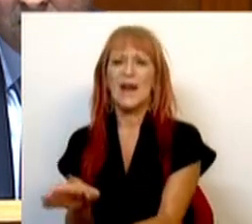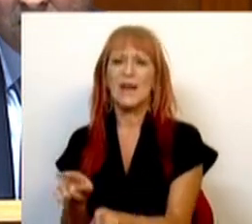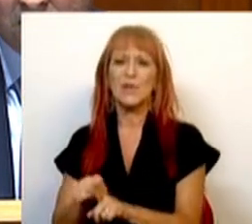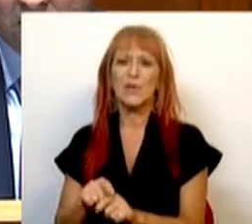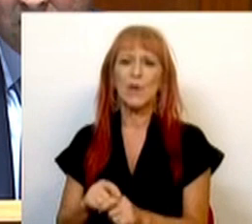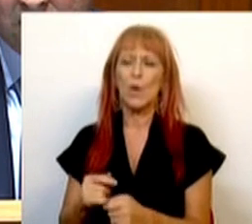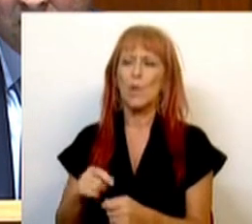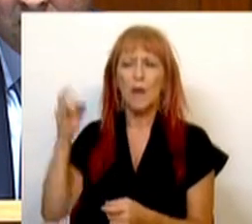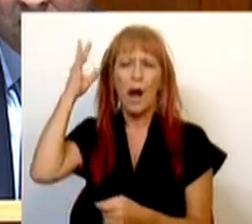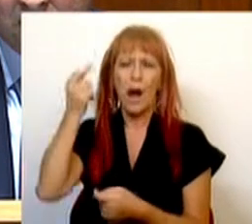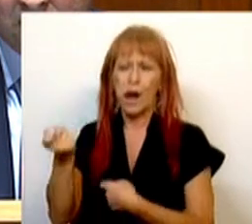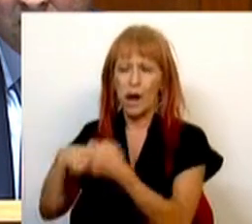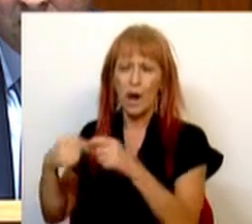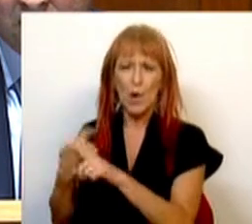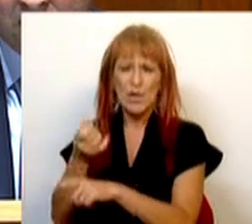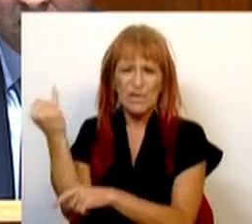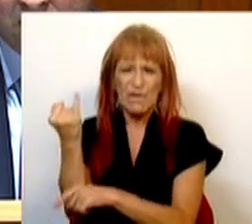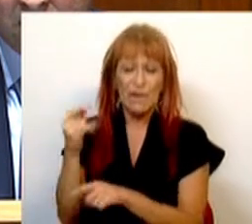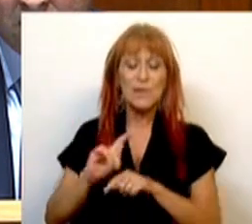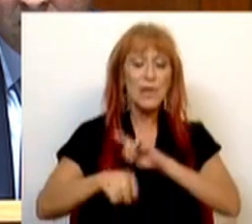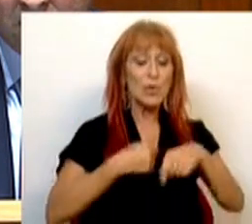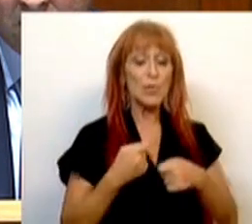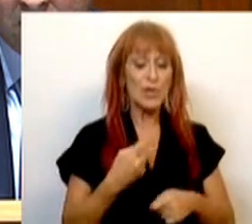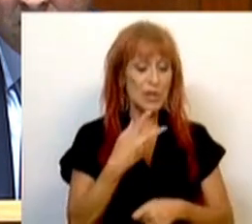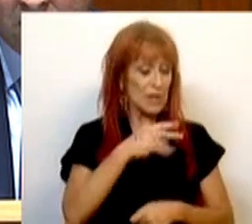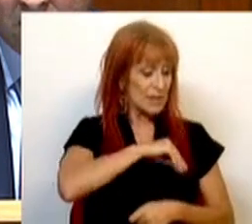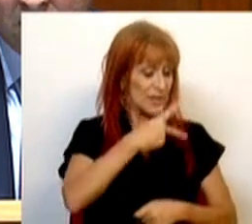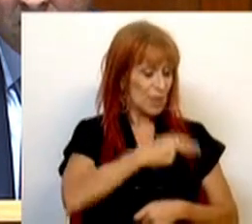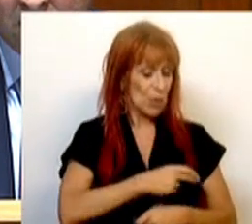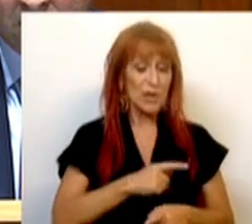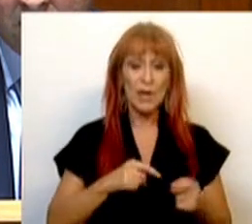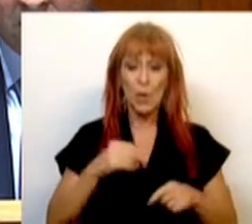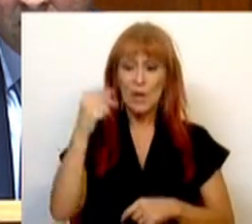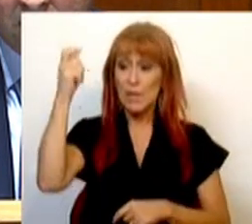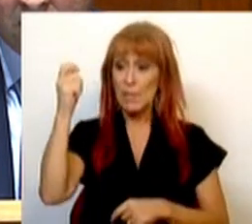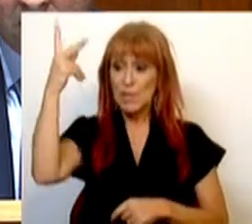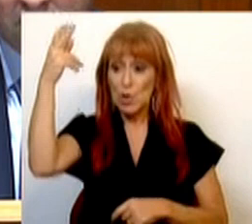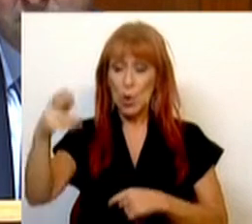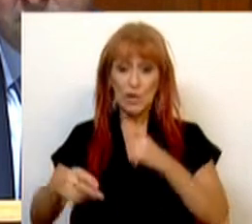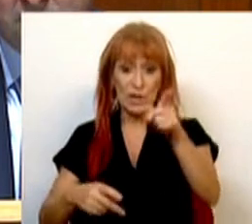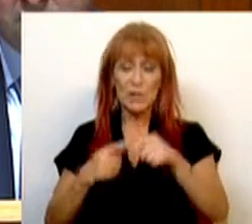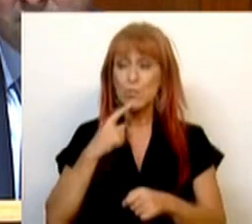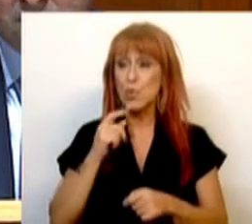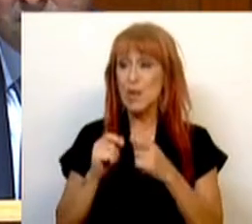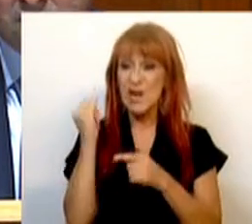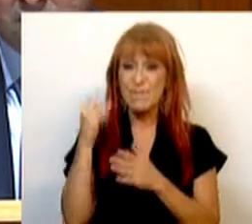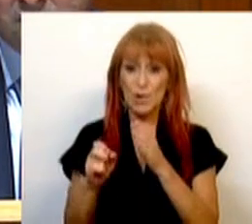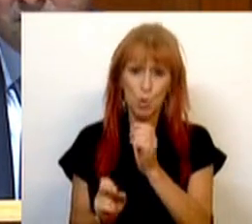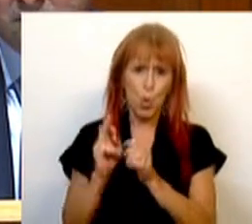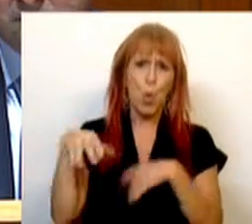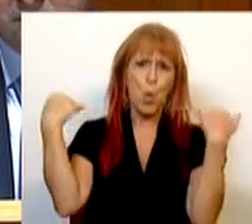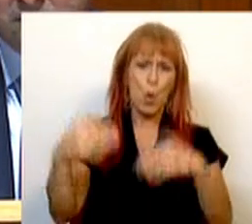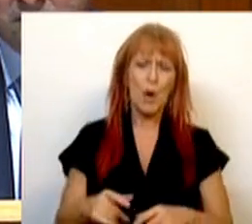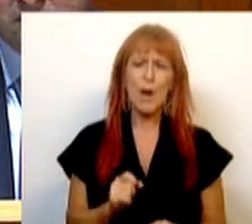e a contrafação. Depois passou-se para o corte dos salários, para o corte das pensões e para o enorme aumento de impostos.